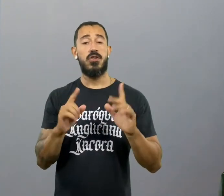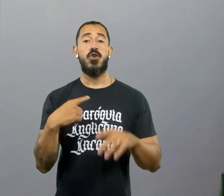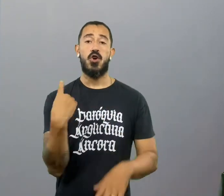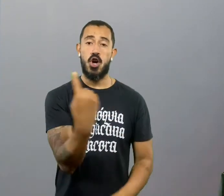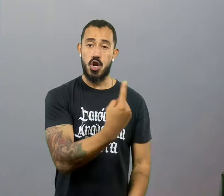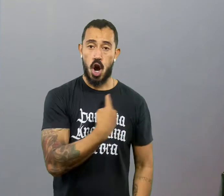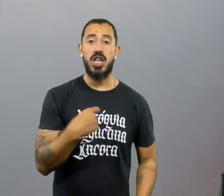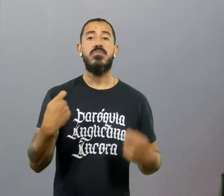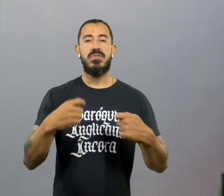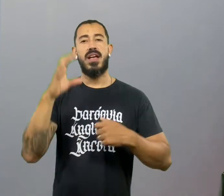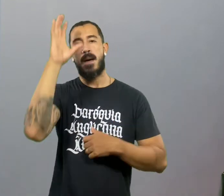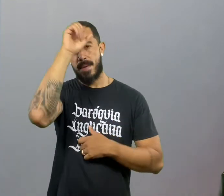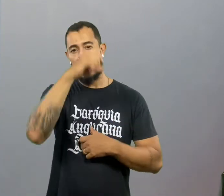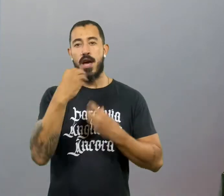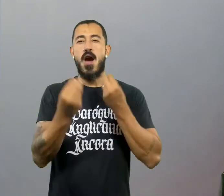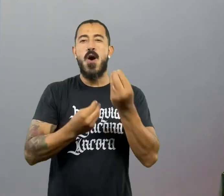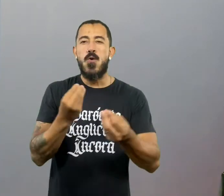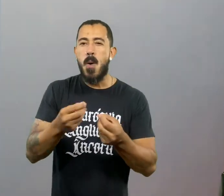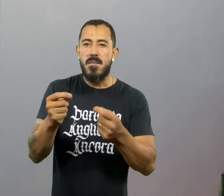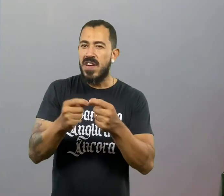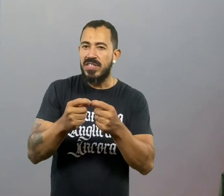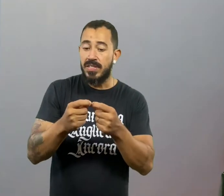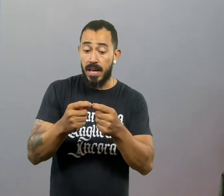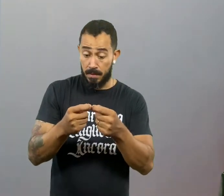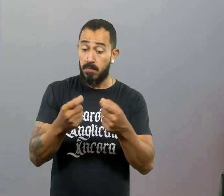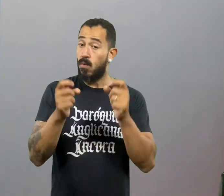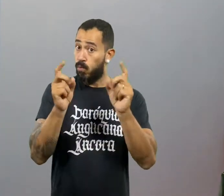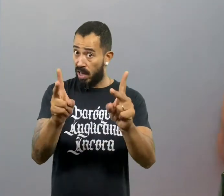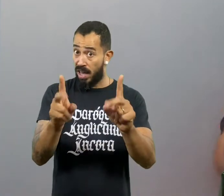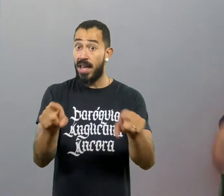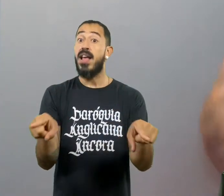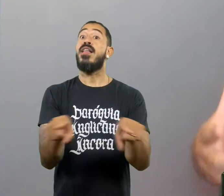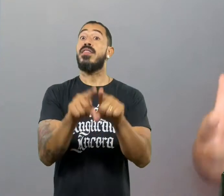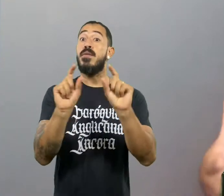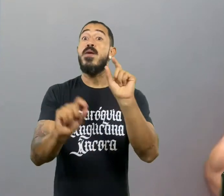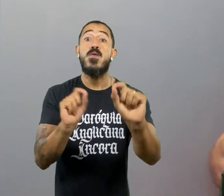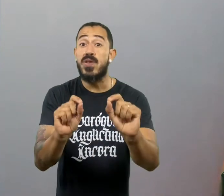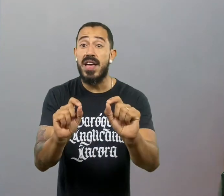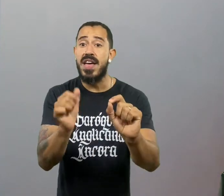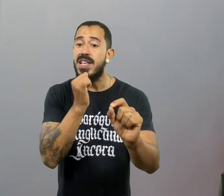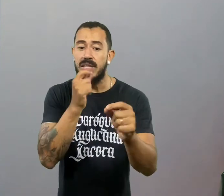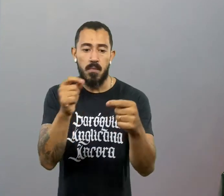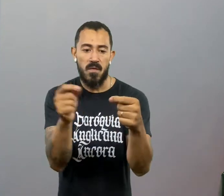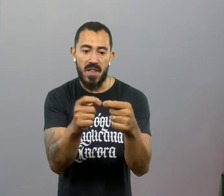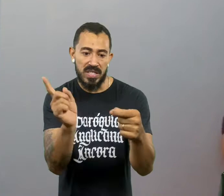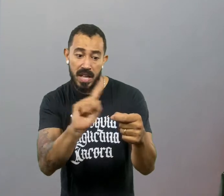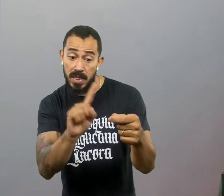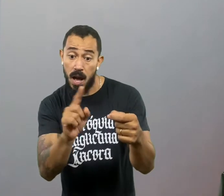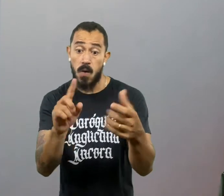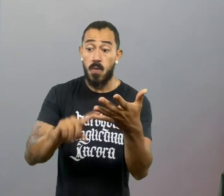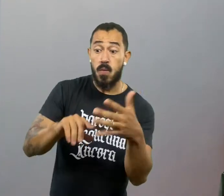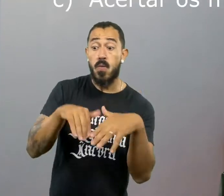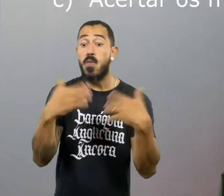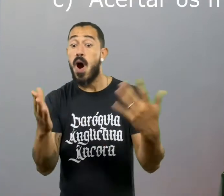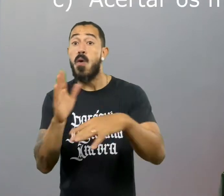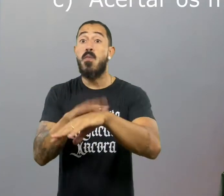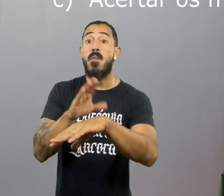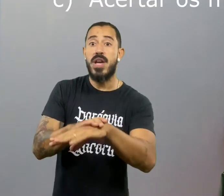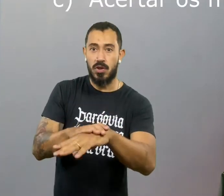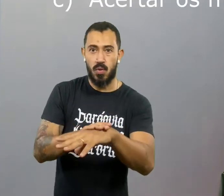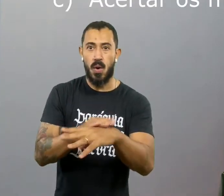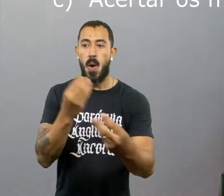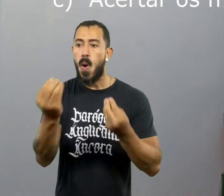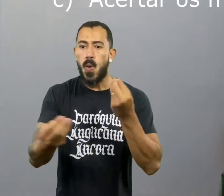fazer e o que não fazer. Uma característica desse bom julgamento também é saber o que, quando,